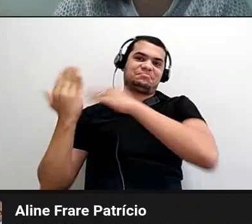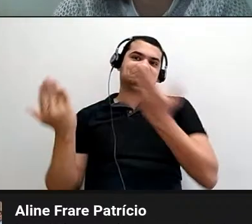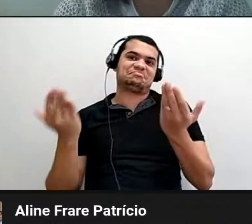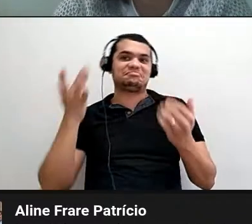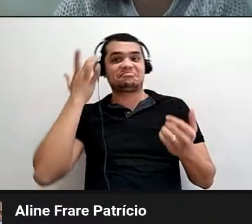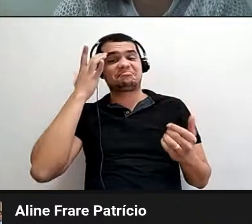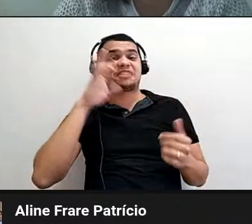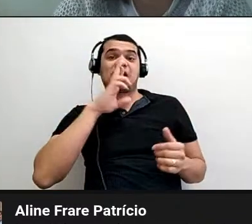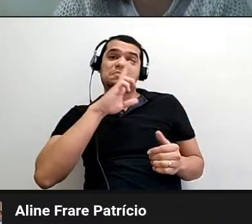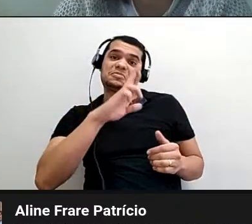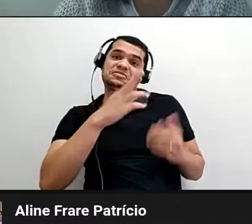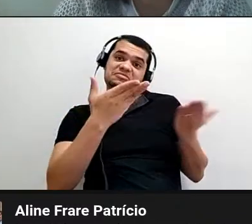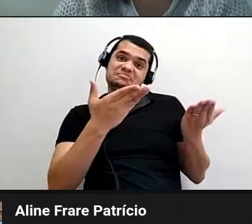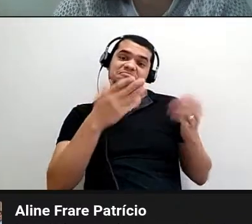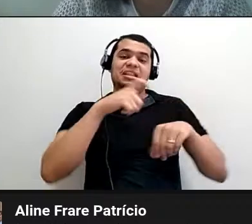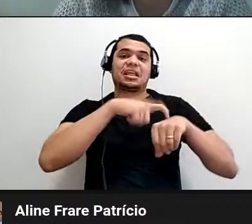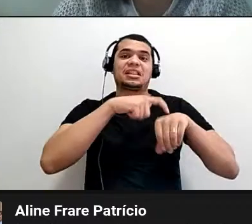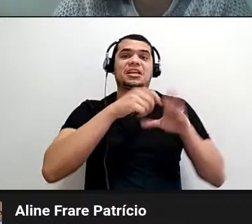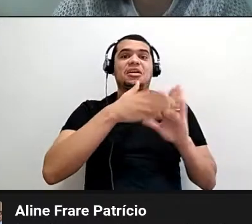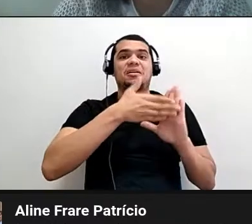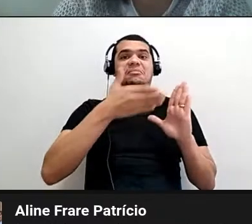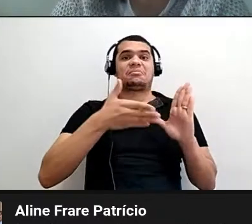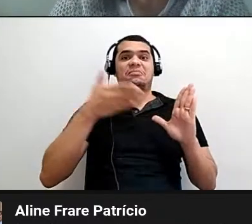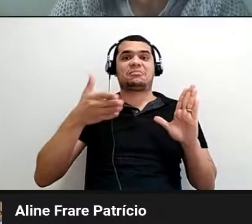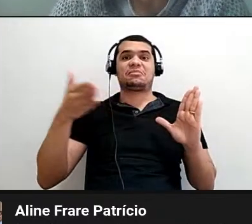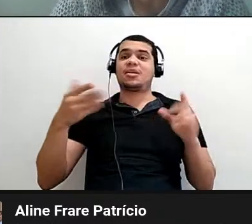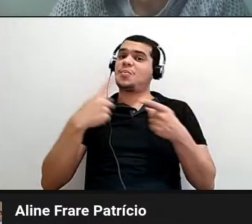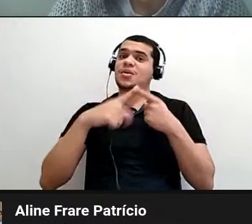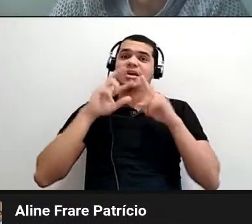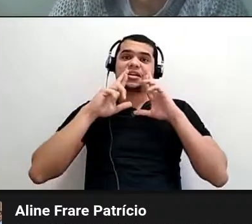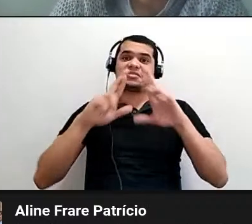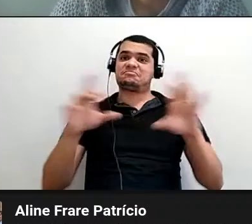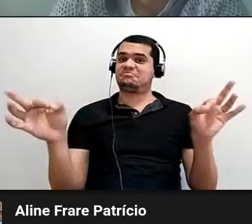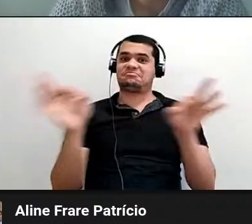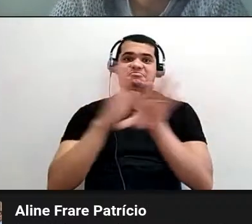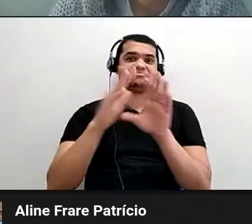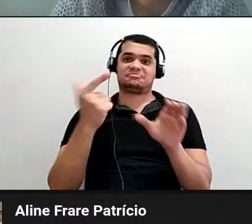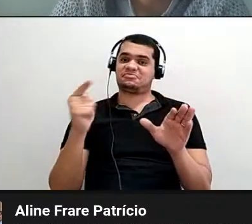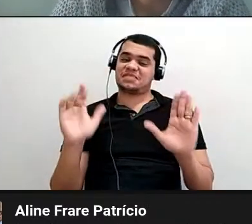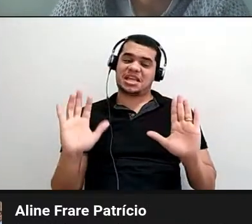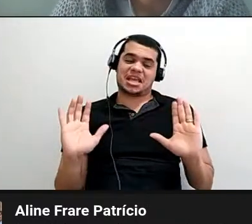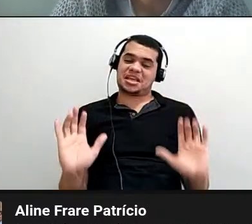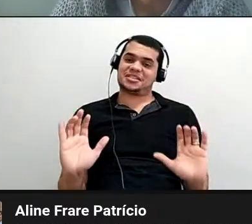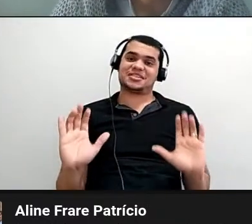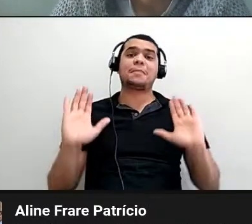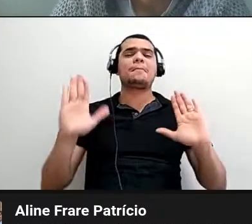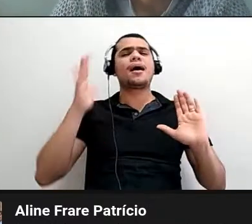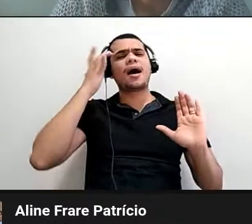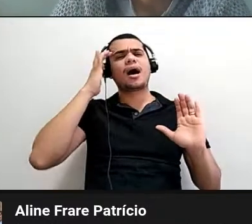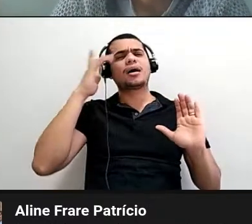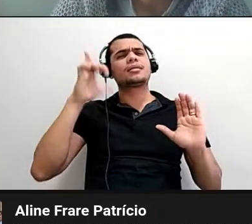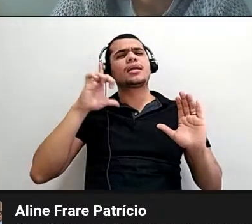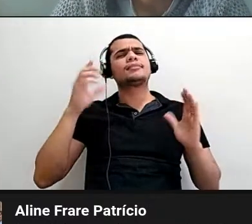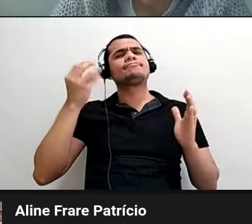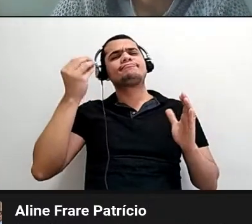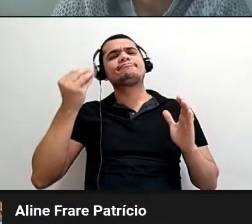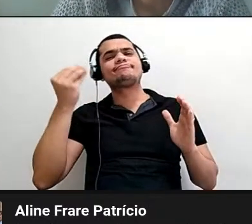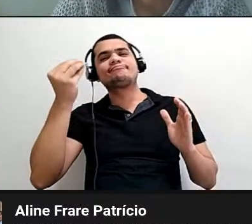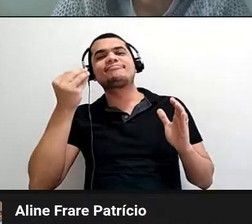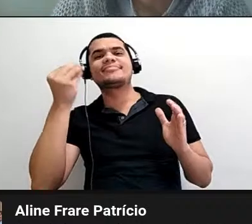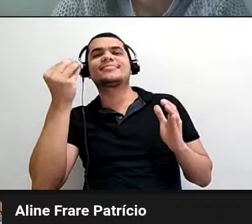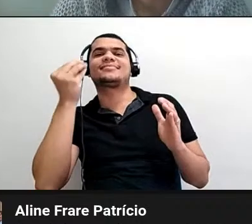pergunta da temporalidade até porque não existe uma resposta assim, é isso, mas eu acho que existe mais uma experimentação, é um